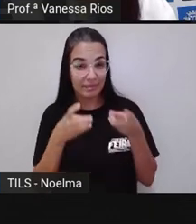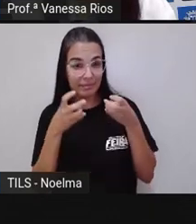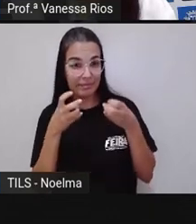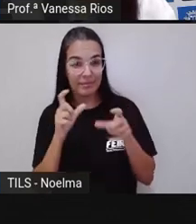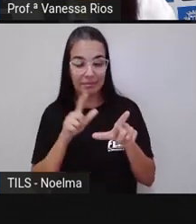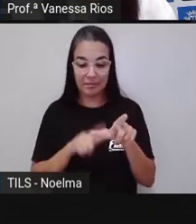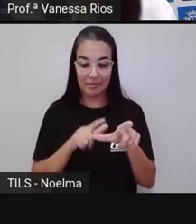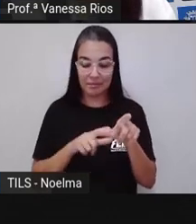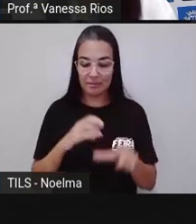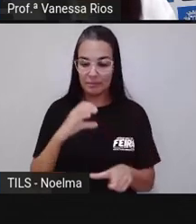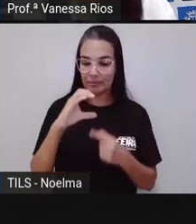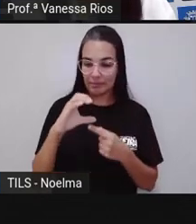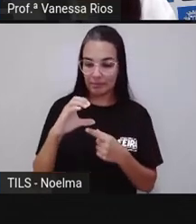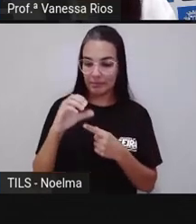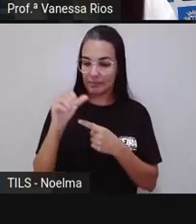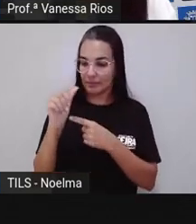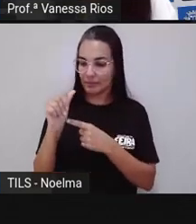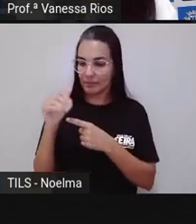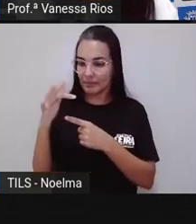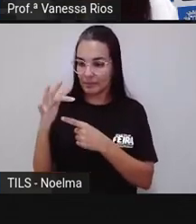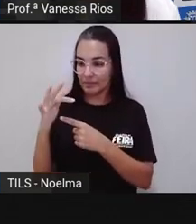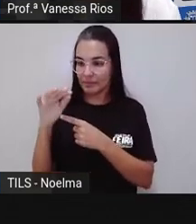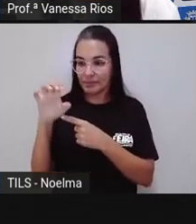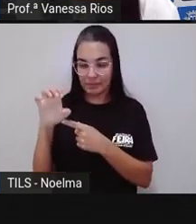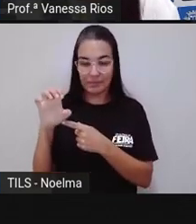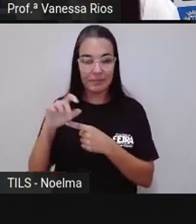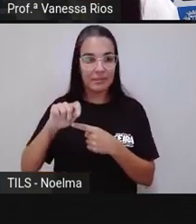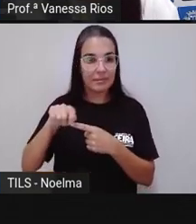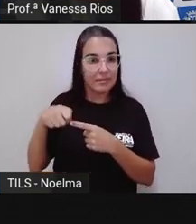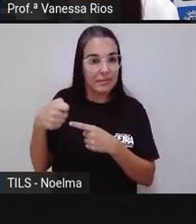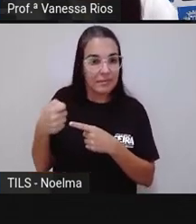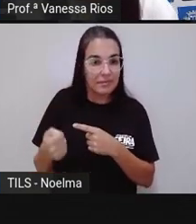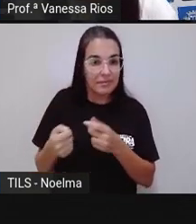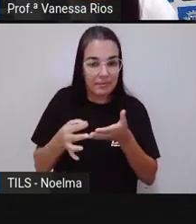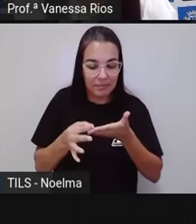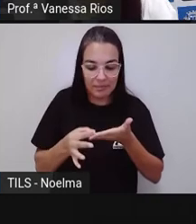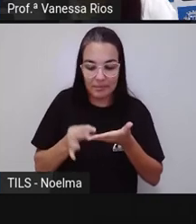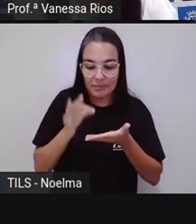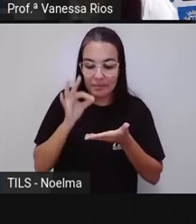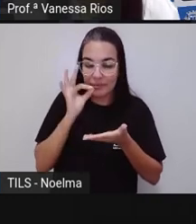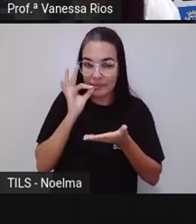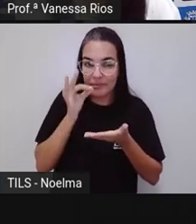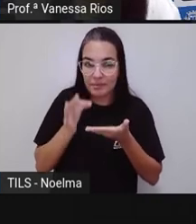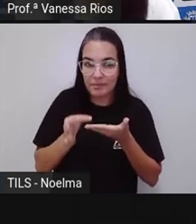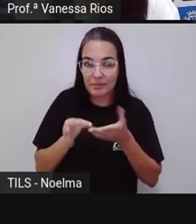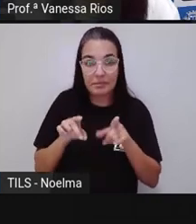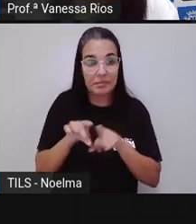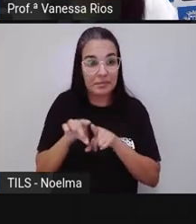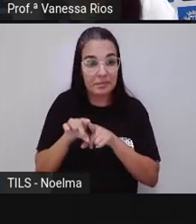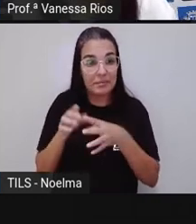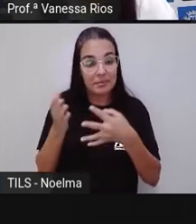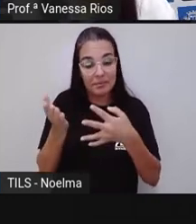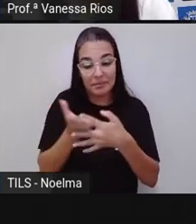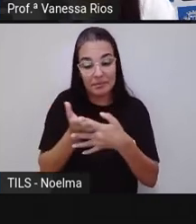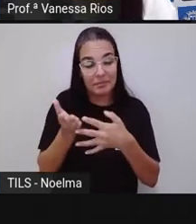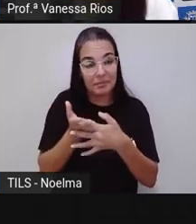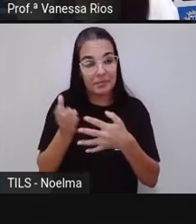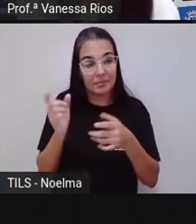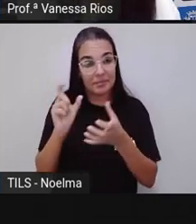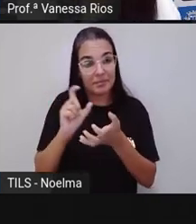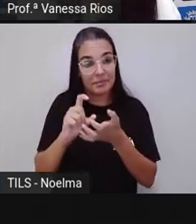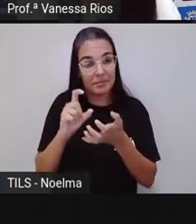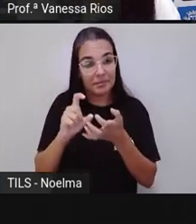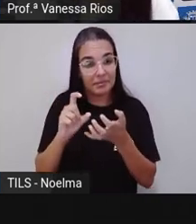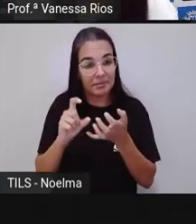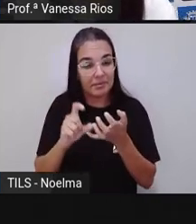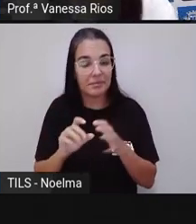as letras que são necessárias, né? Para a escrita dessa palavra. E a Pró também separou as sílabas. Então, a gente já